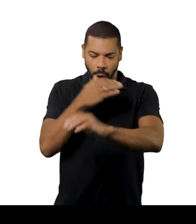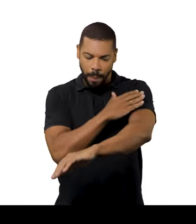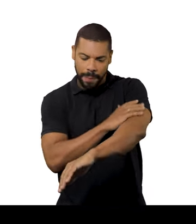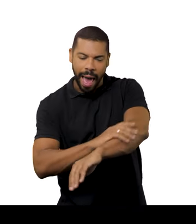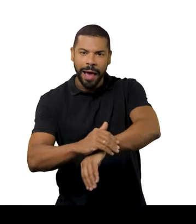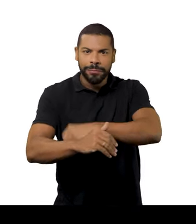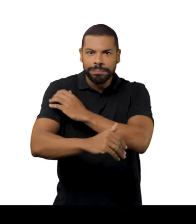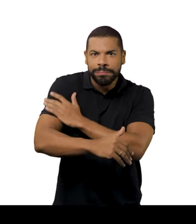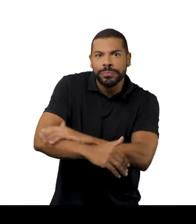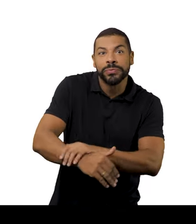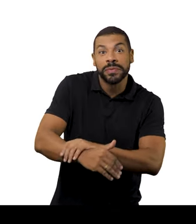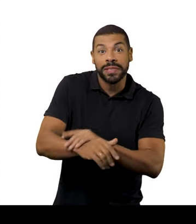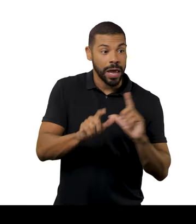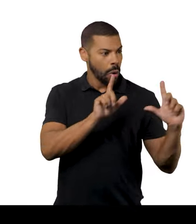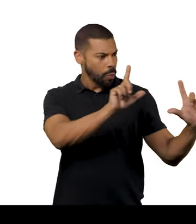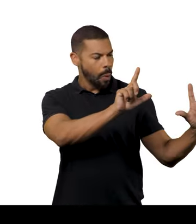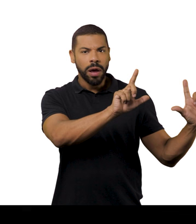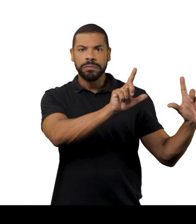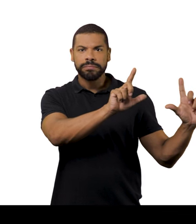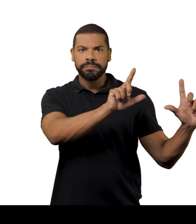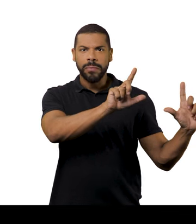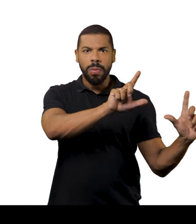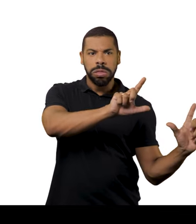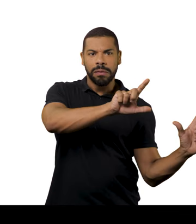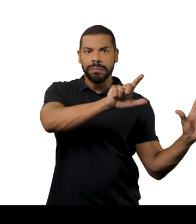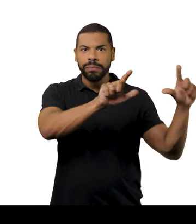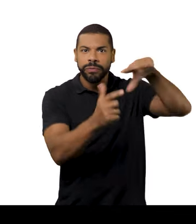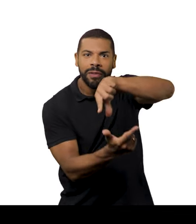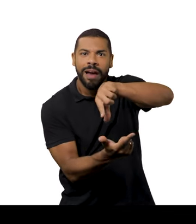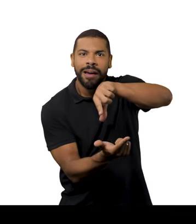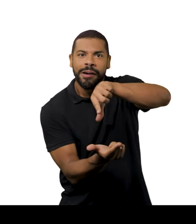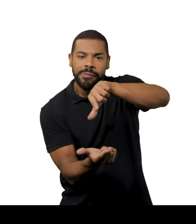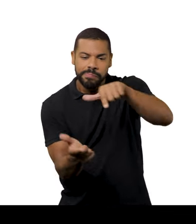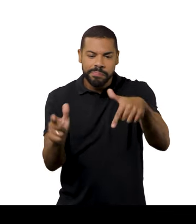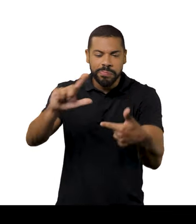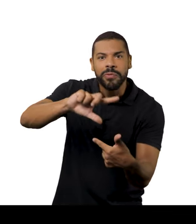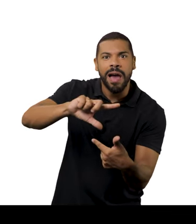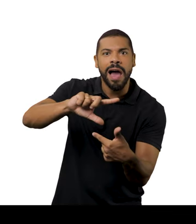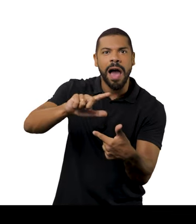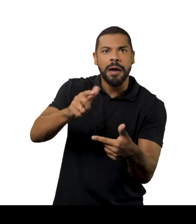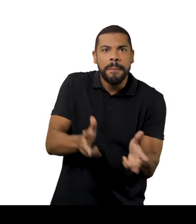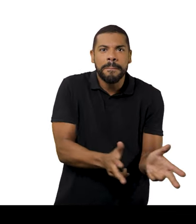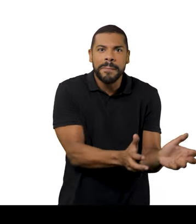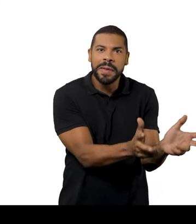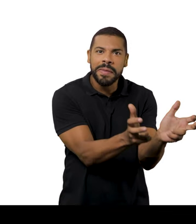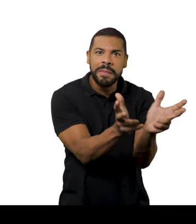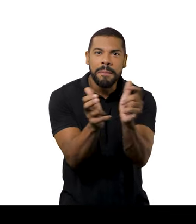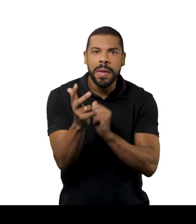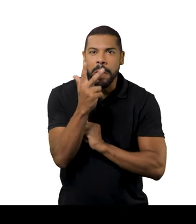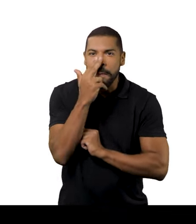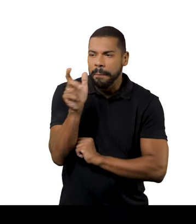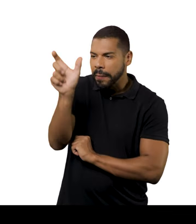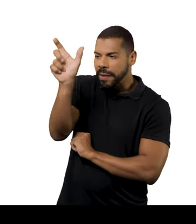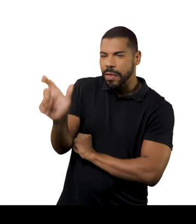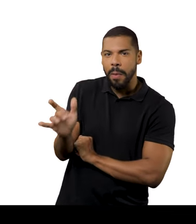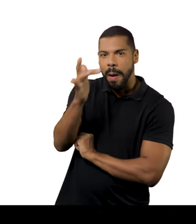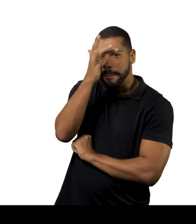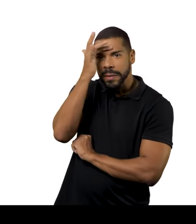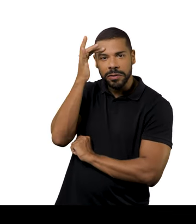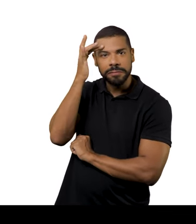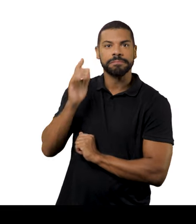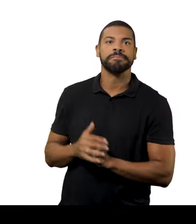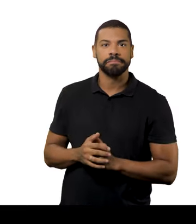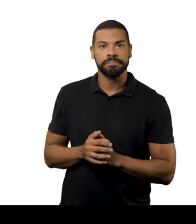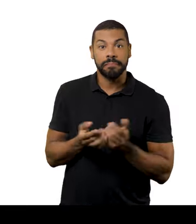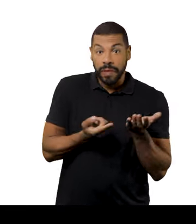braço daqui, que sai, assim. Também tem até um dos quadros que a gente virou de ponta cabeça, porque a gente começou a enxergar uma